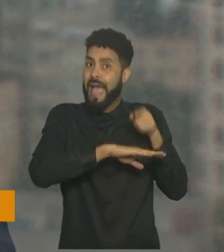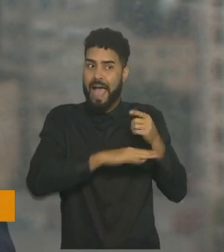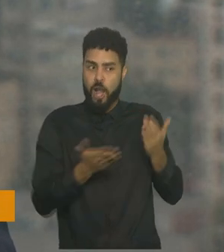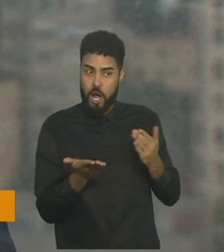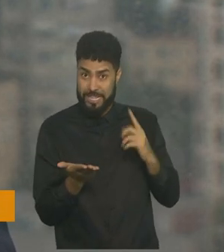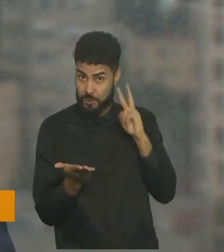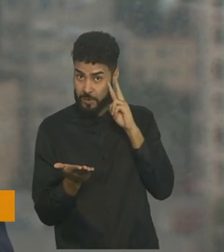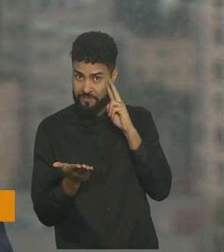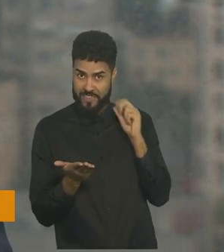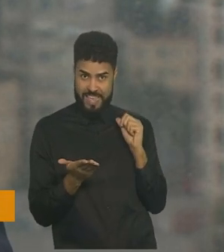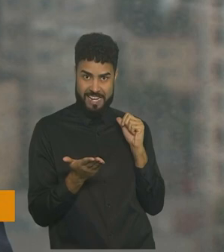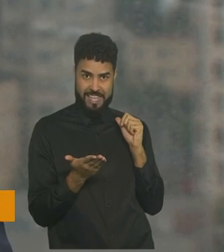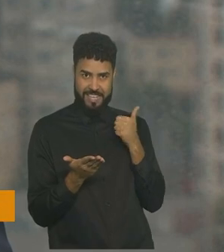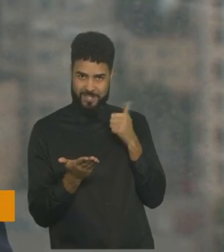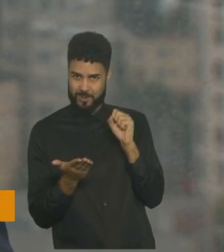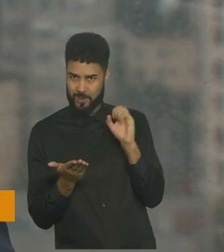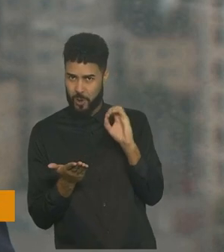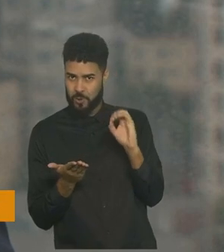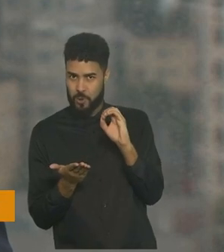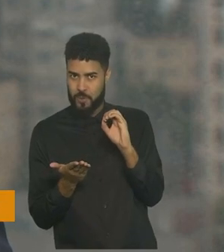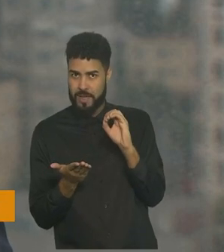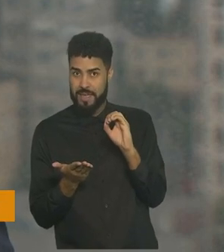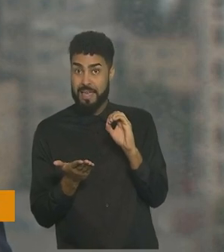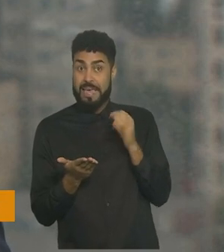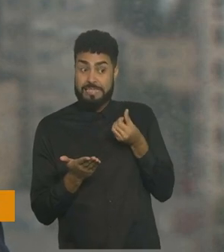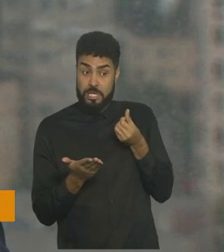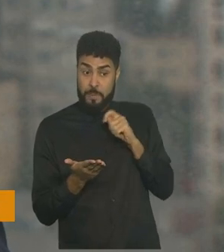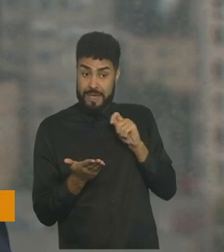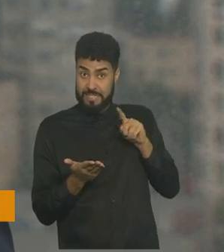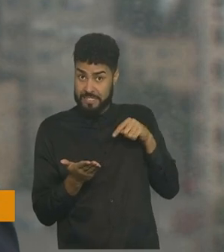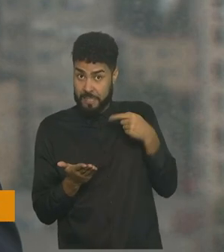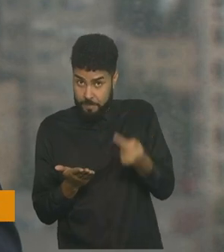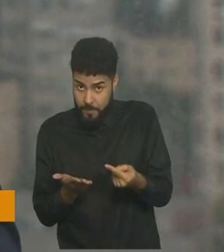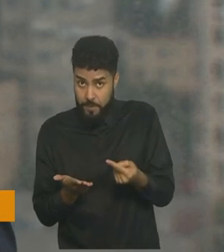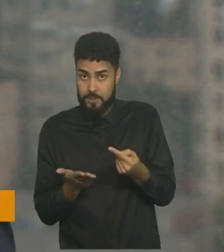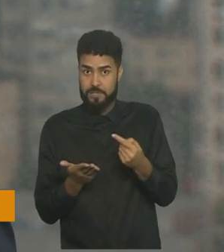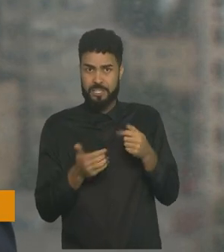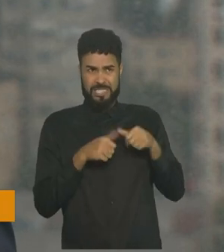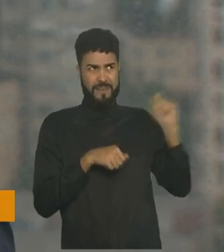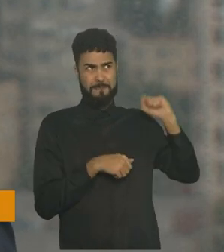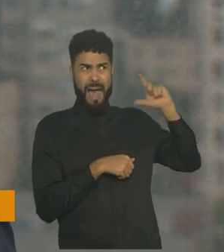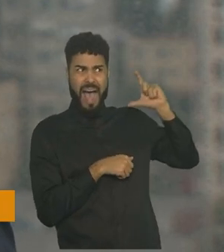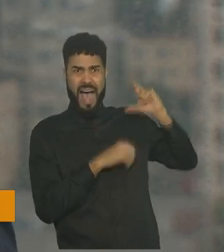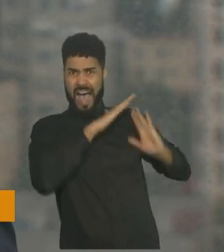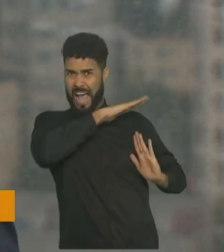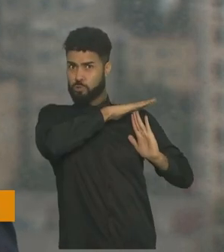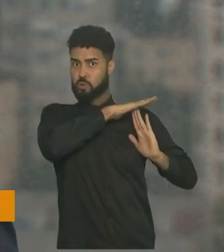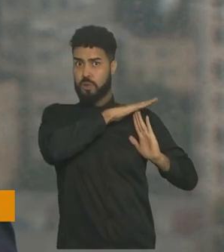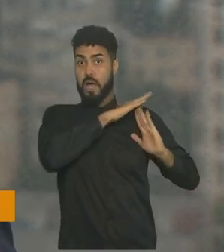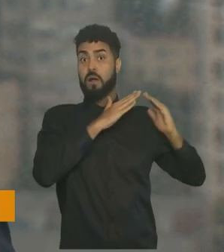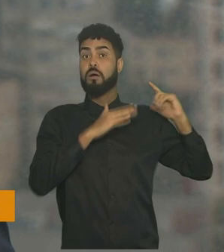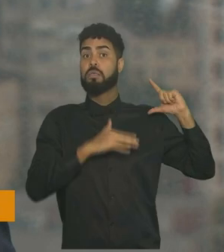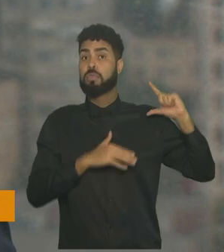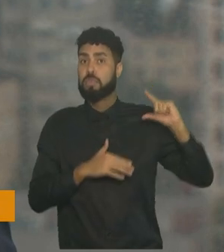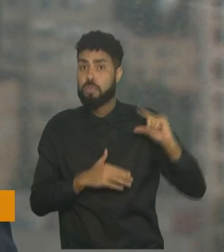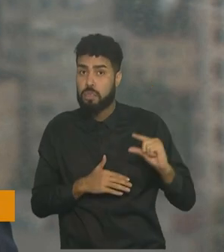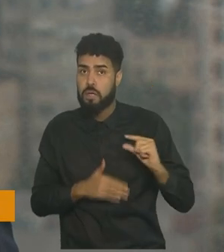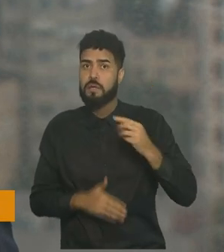Já nesta segunda-feira, dia 18 de outubro, exatos seis meses depois do ápice, a média está em